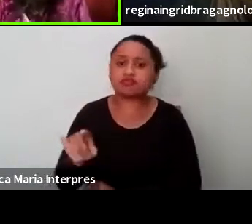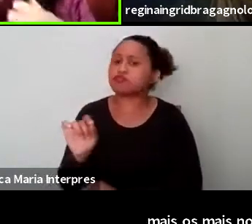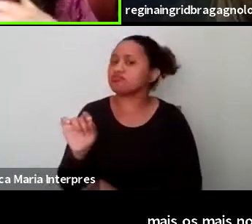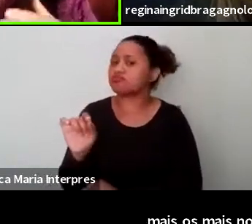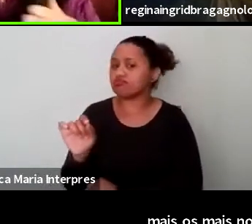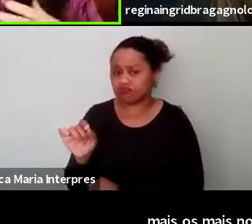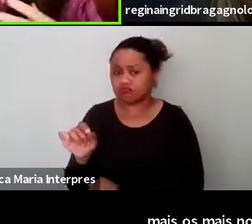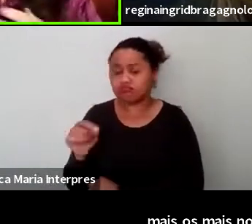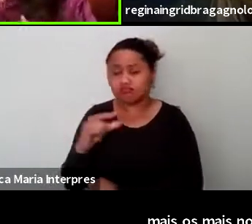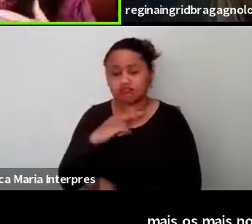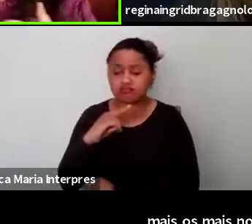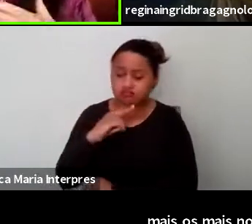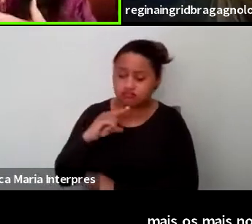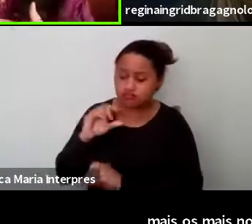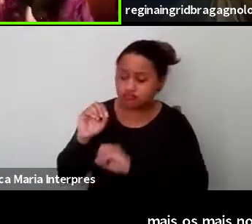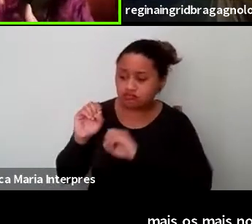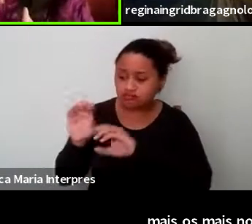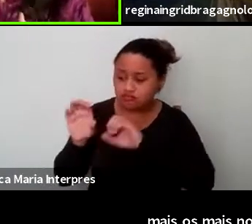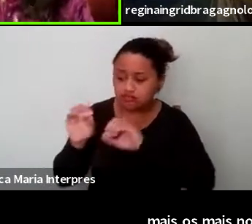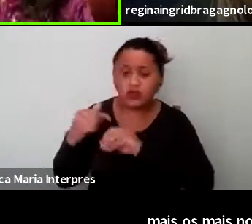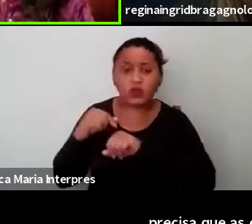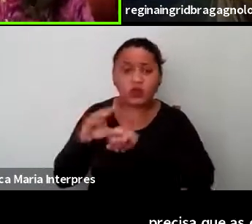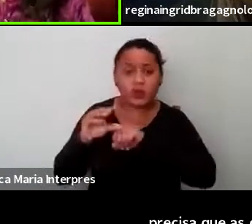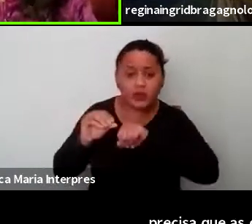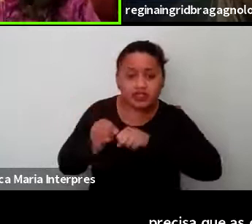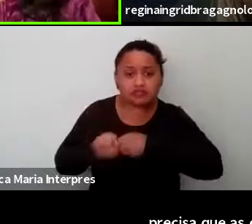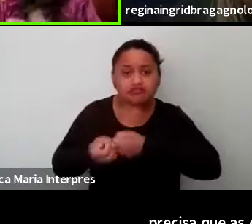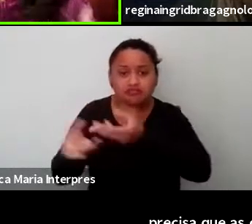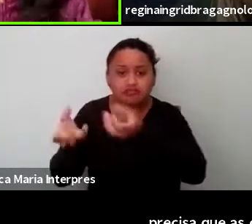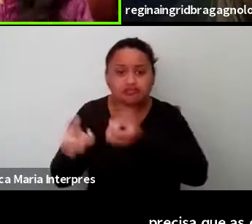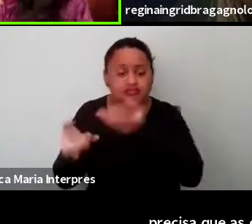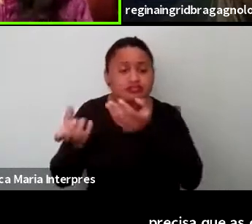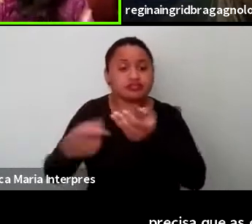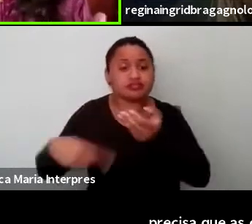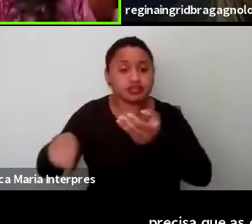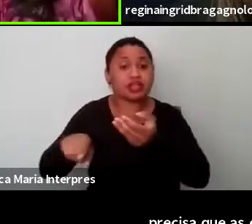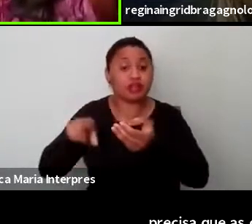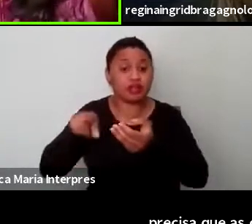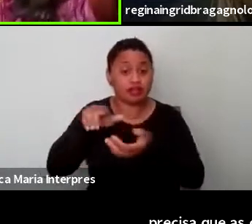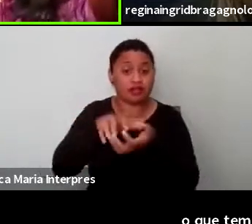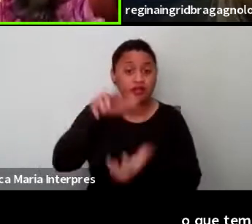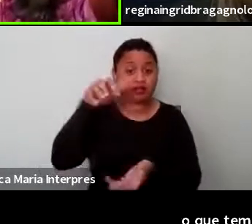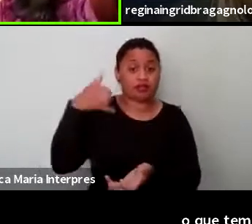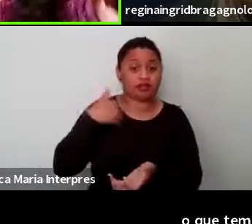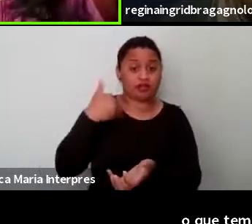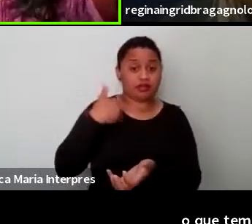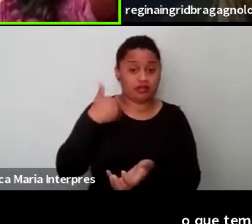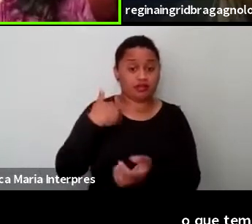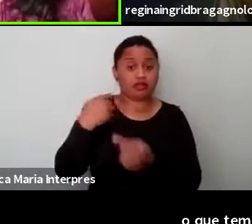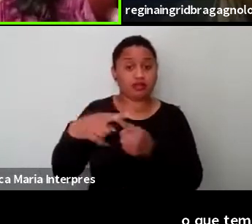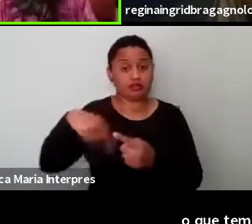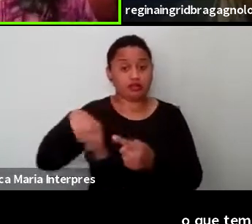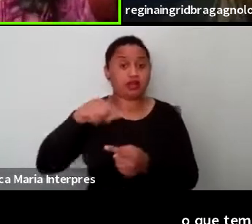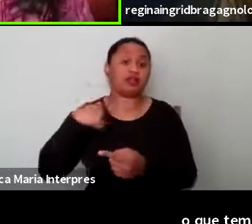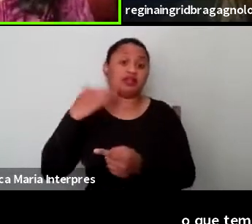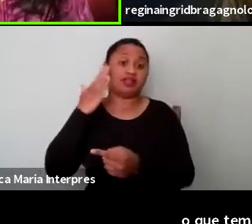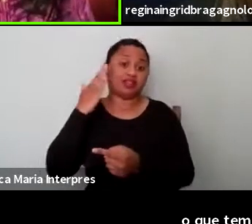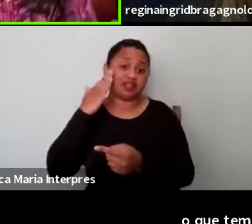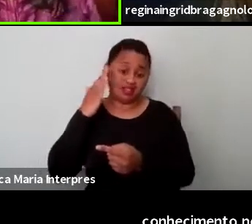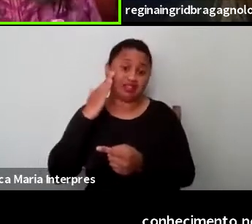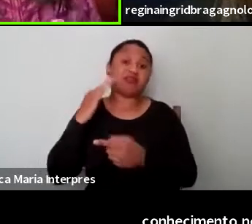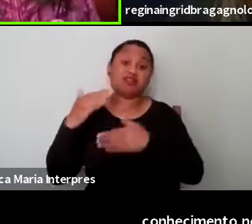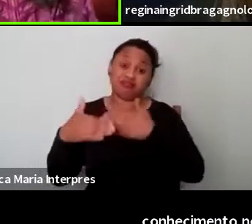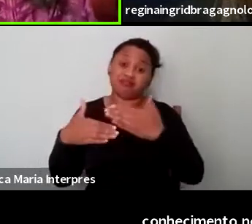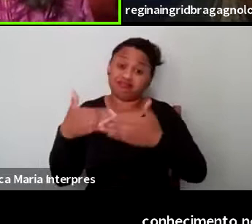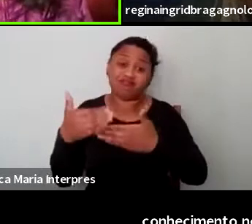que tenham uma transmissão de conhecimento desse ancião, porque eles sabiam, a temporalidade estava marcando